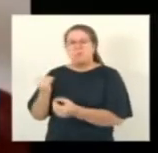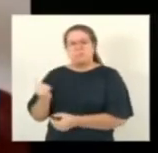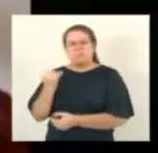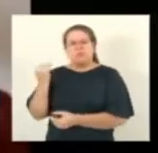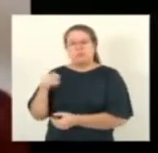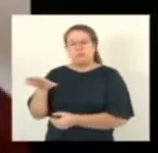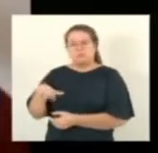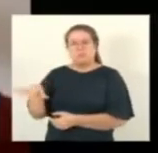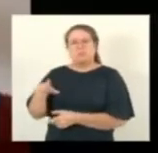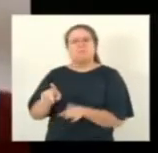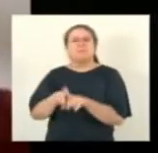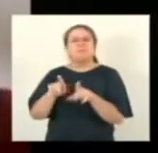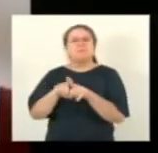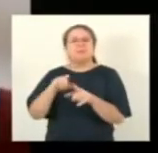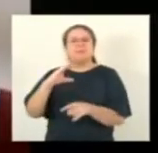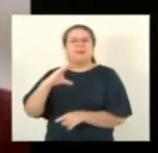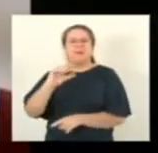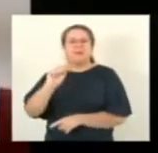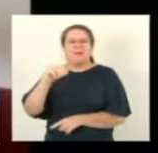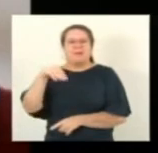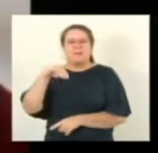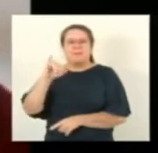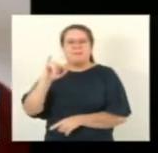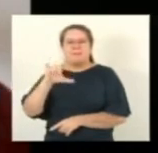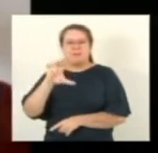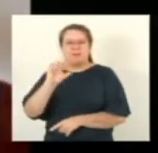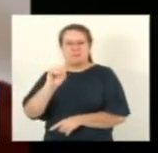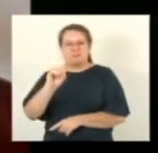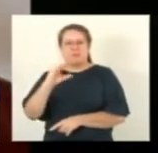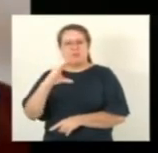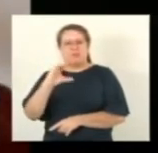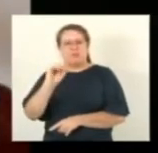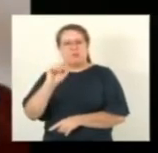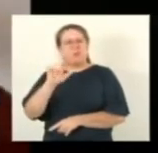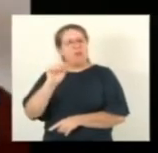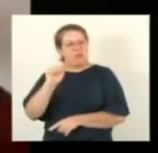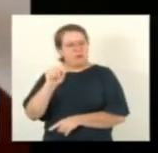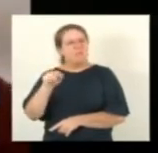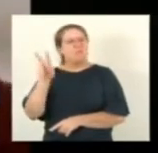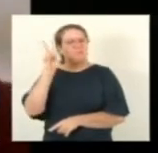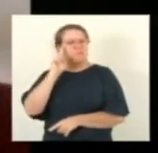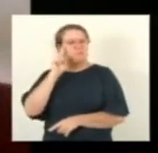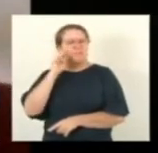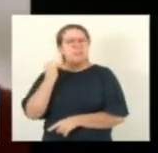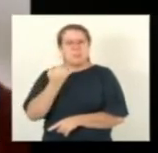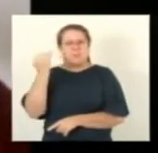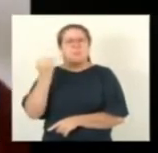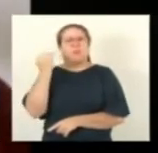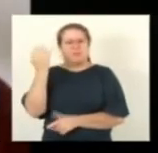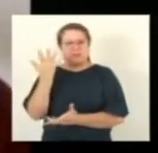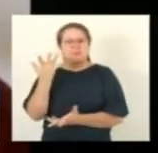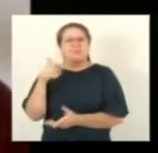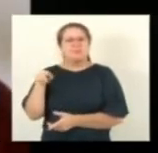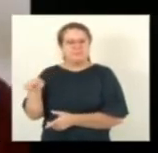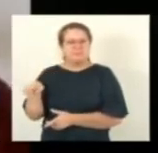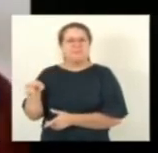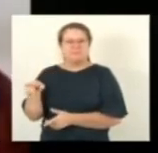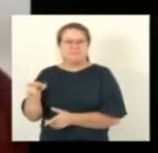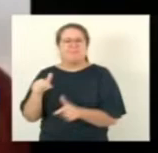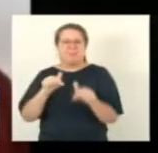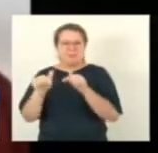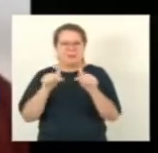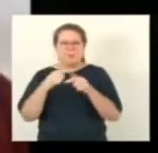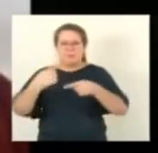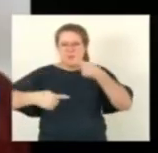federal Camilo Colla, implantamos ali vários serviços, inclusive a UTI que tem o nome da minha mãe e